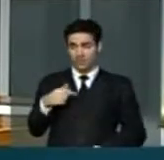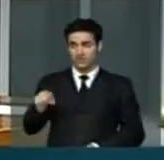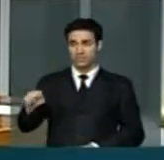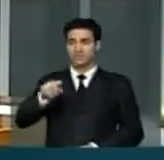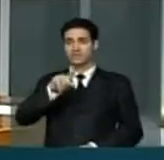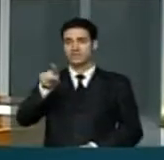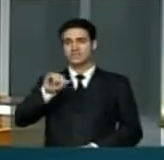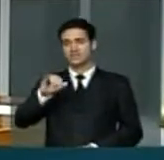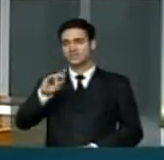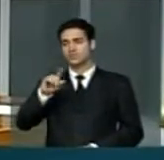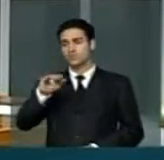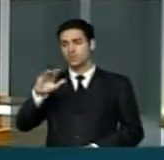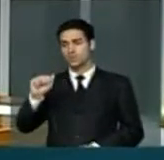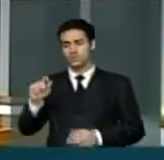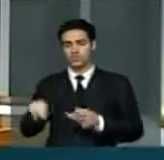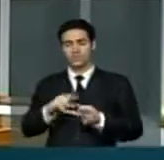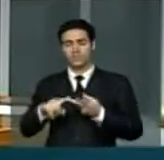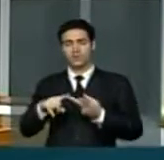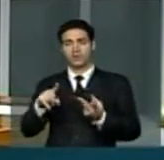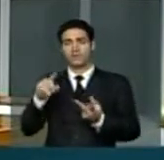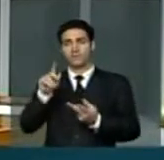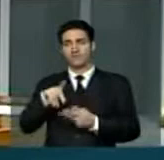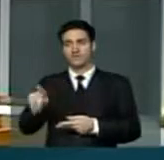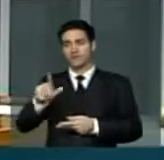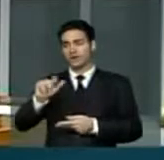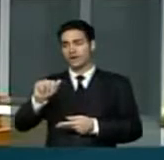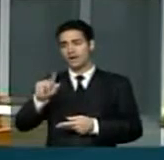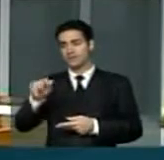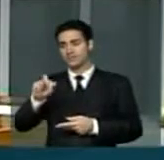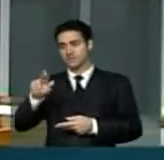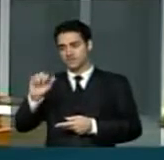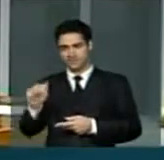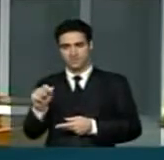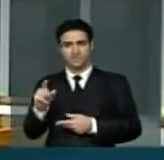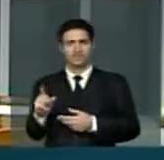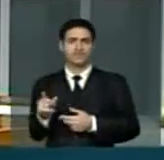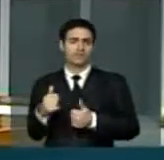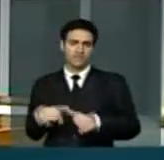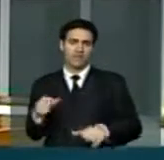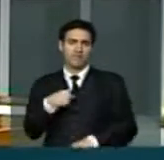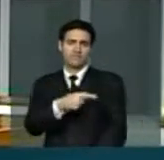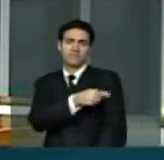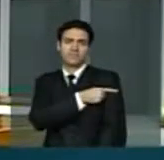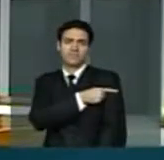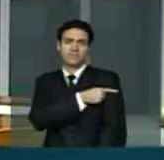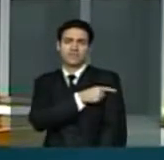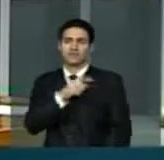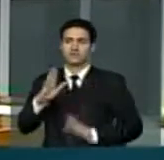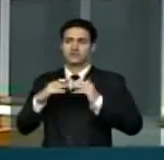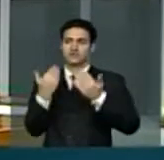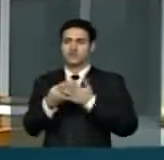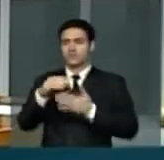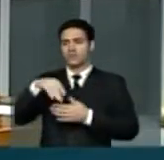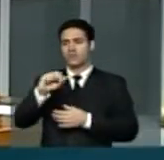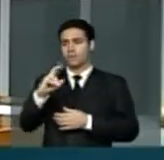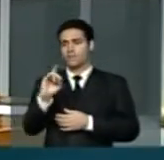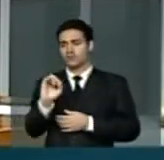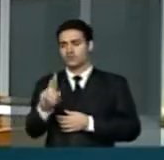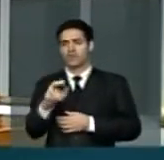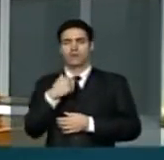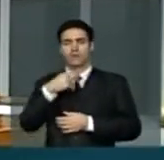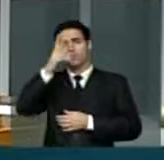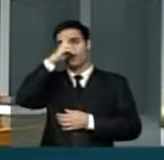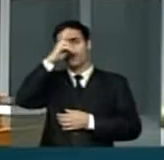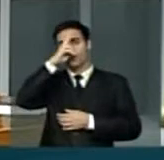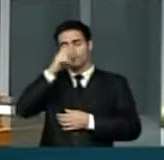Sizuco e a dona Lázara em minha primeira série na escola Major Guilhermino Mendes de Andrade. Eu recordo-me